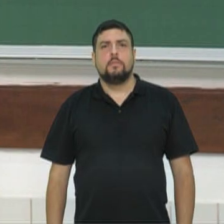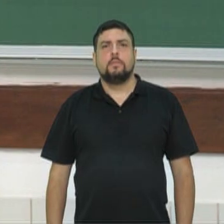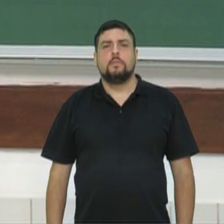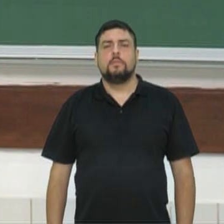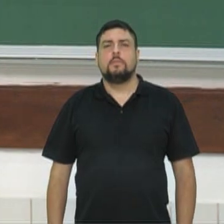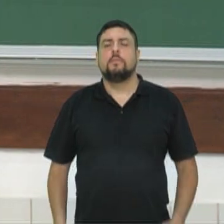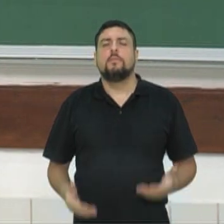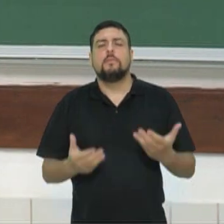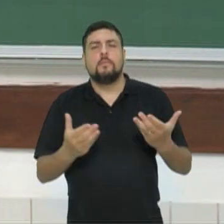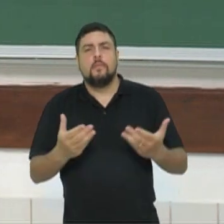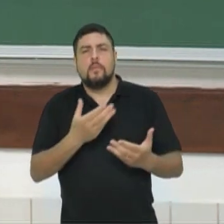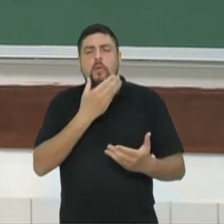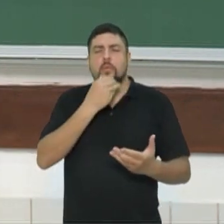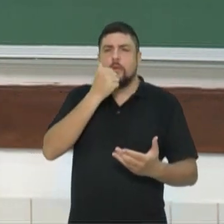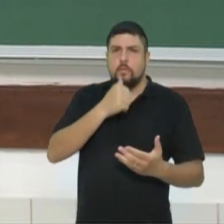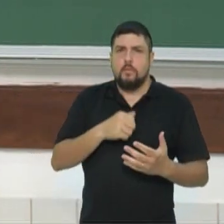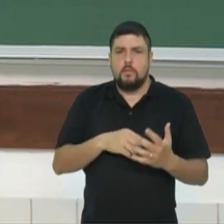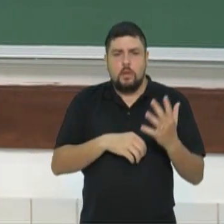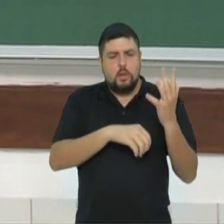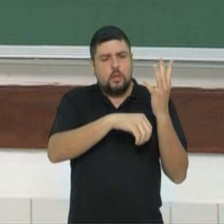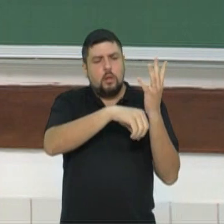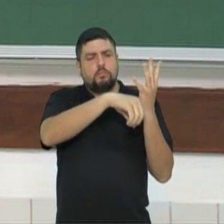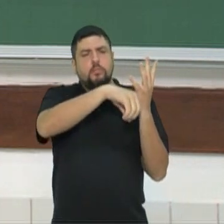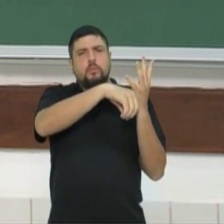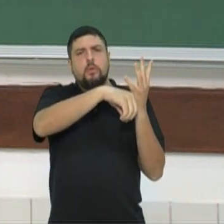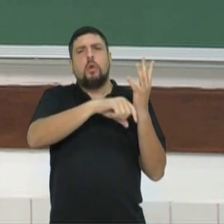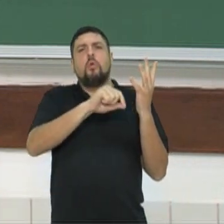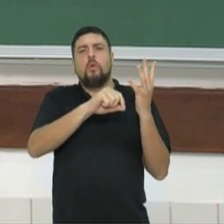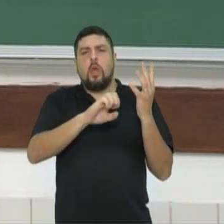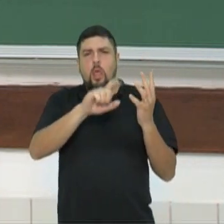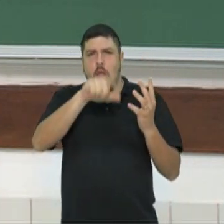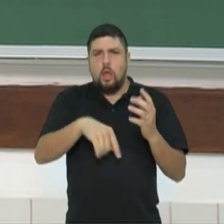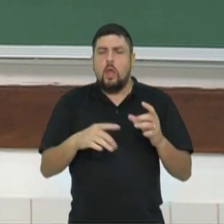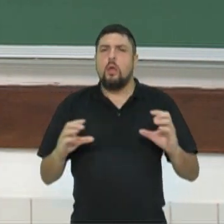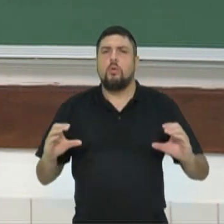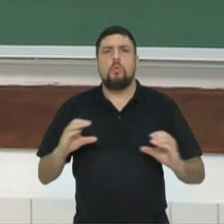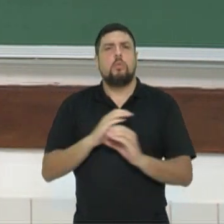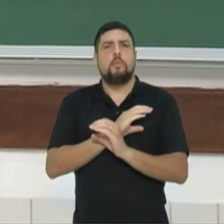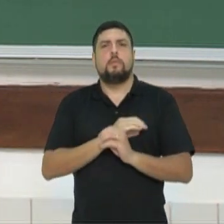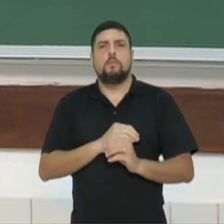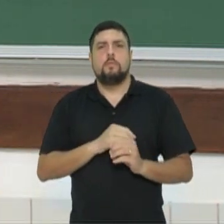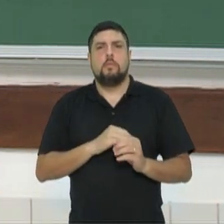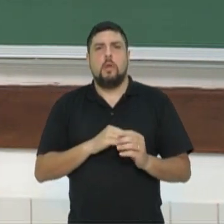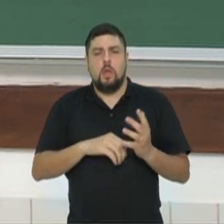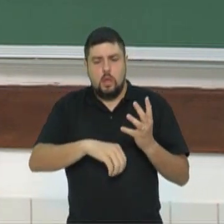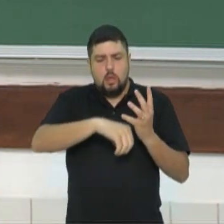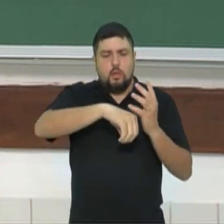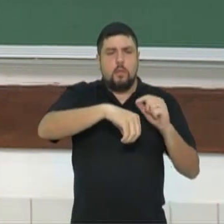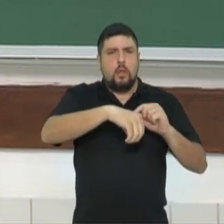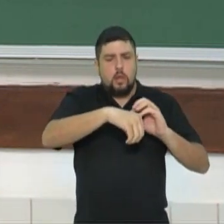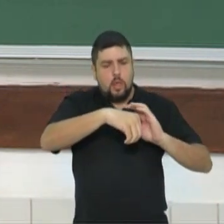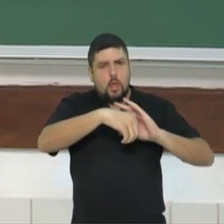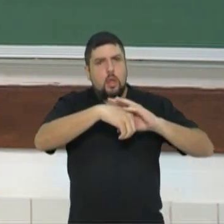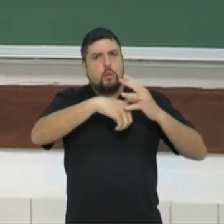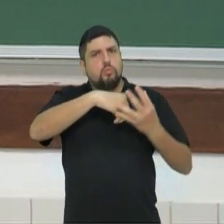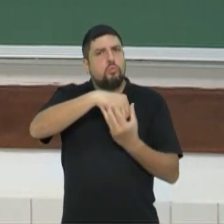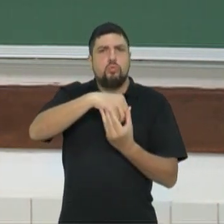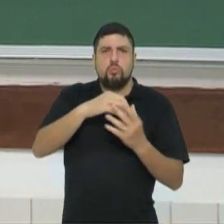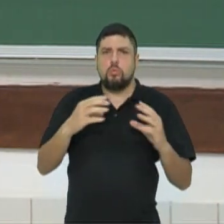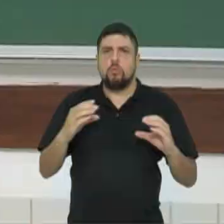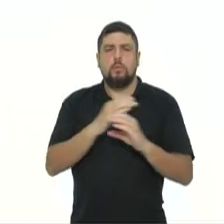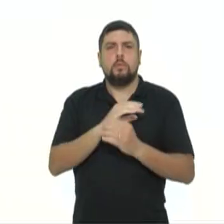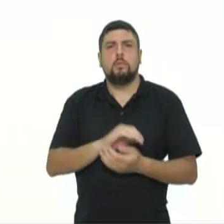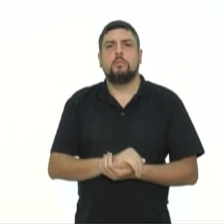Meninos e meninas, angiospermas são as plantas completas. Elas vão apresentar todos os órgãos que um vegetal pode ter. Então,